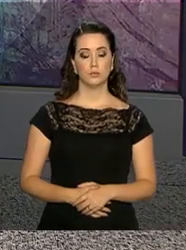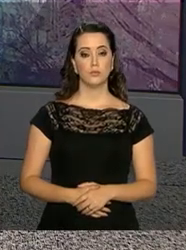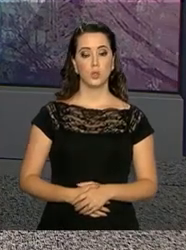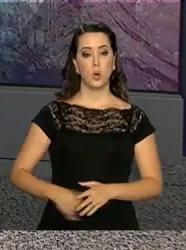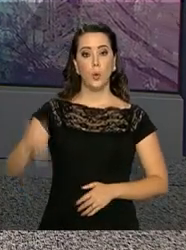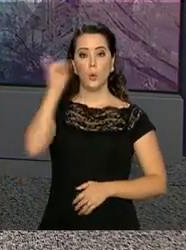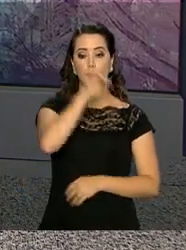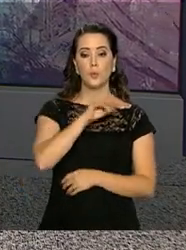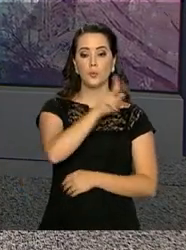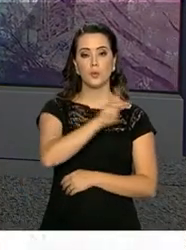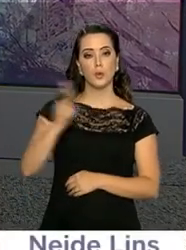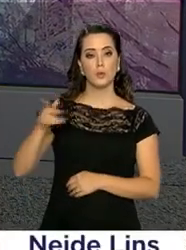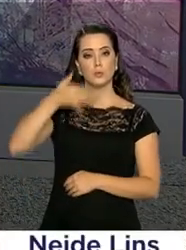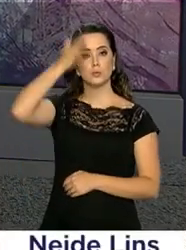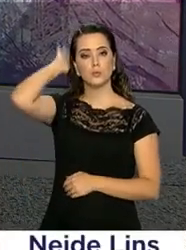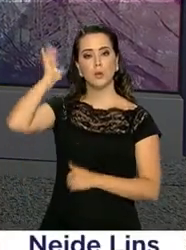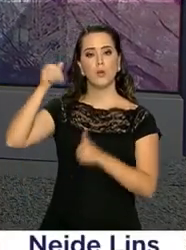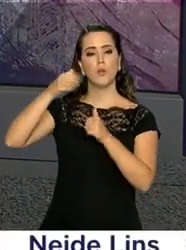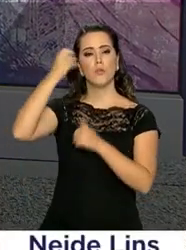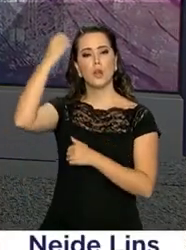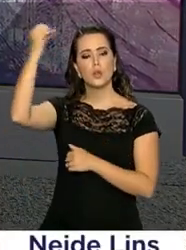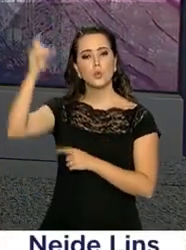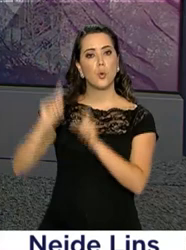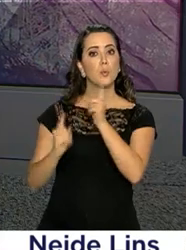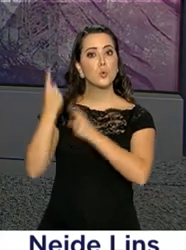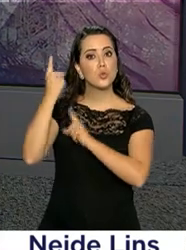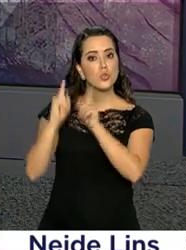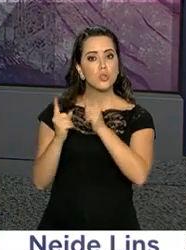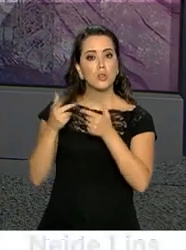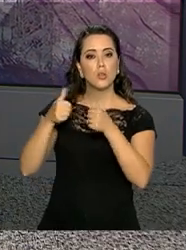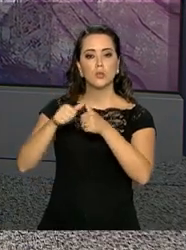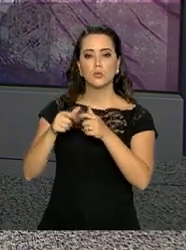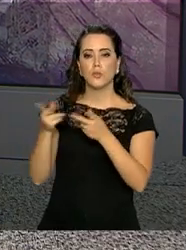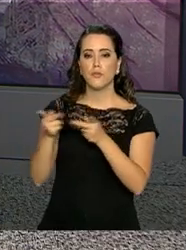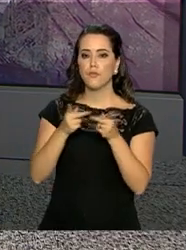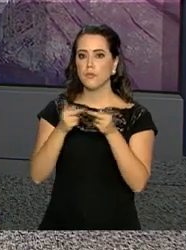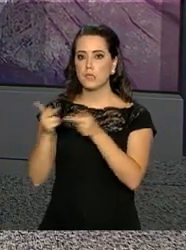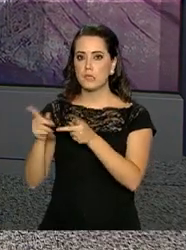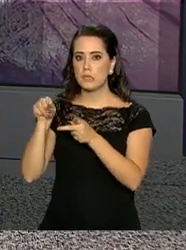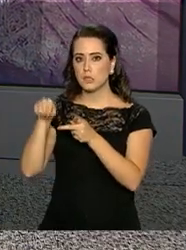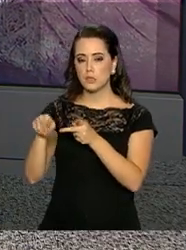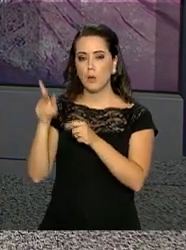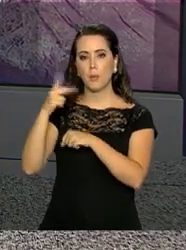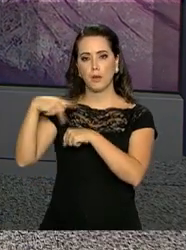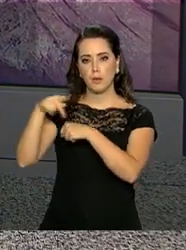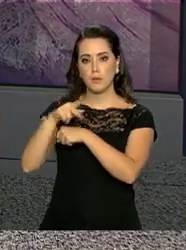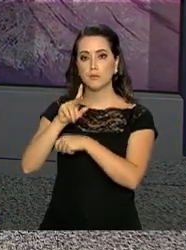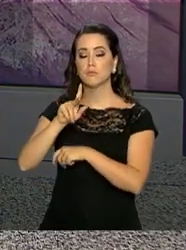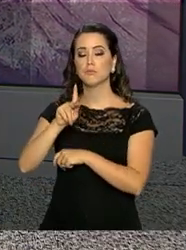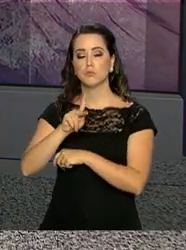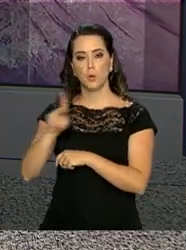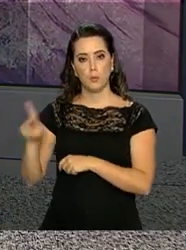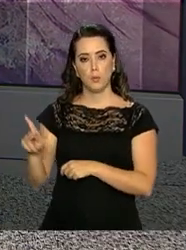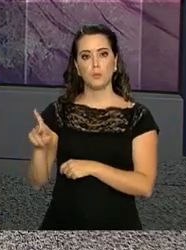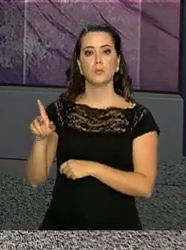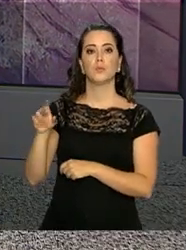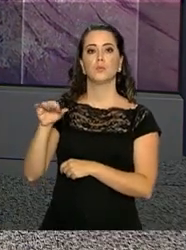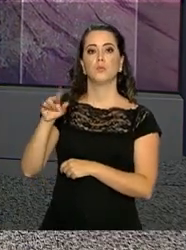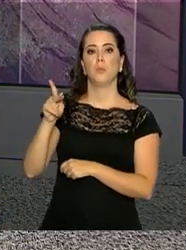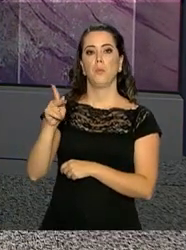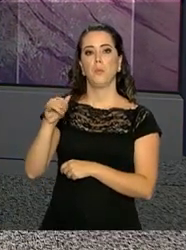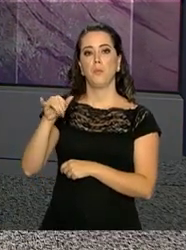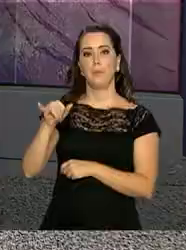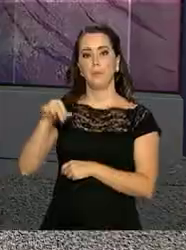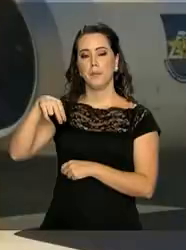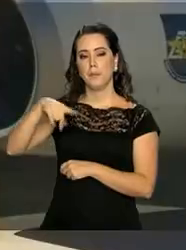Olá, o presidente Michel Temer viajou para o Chile, onde fez uma visita de chefe de Estado ao presidente chileno Sebastián